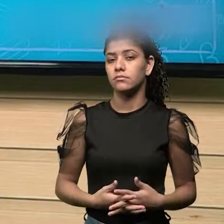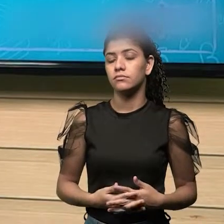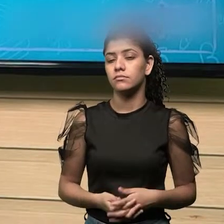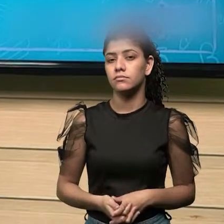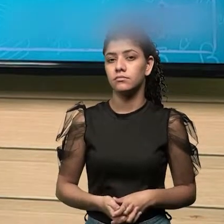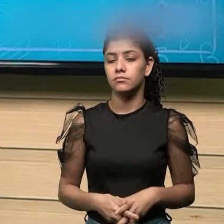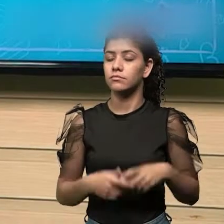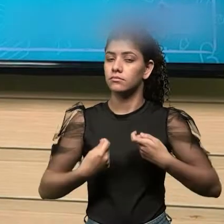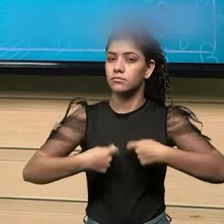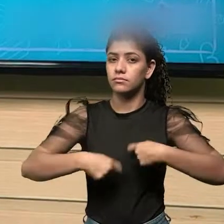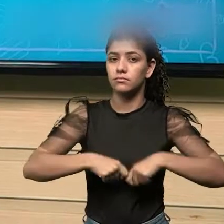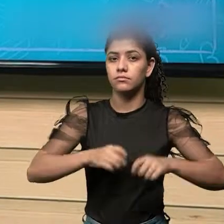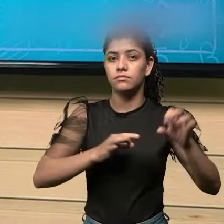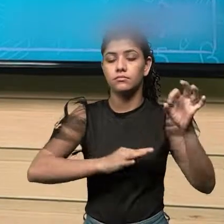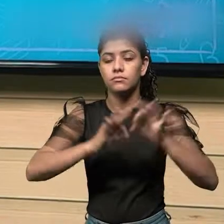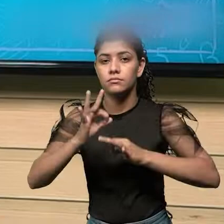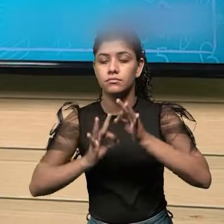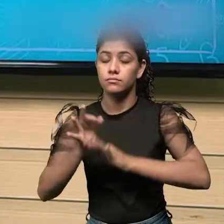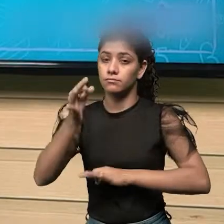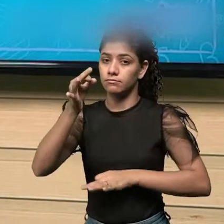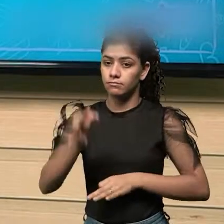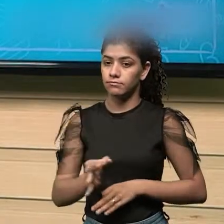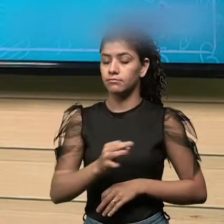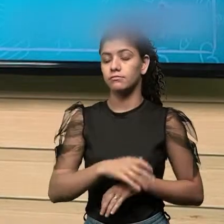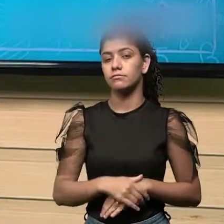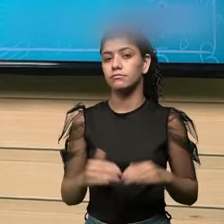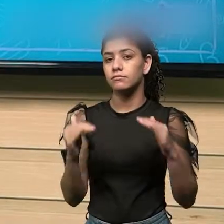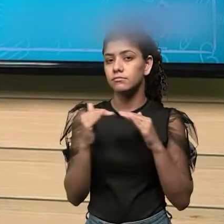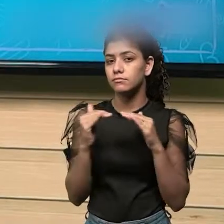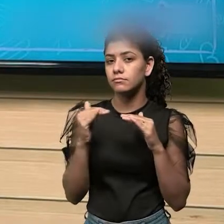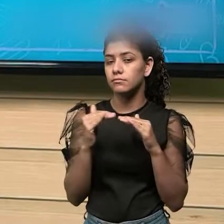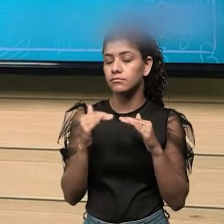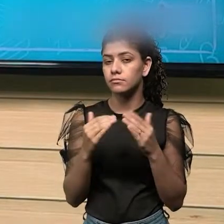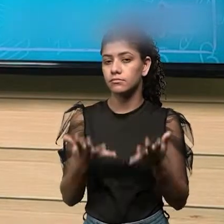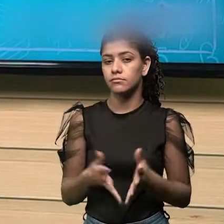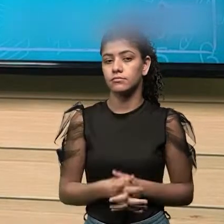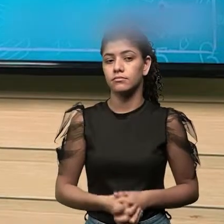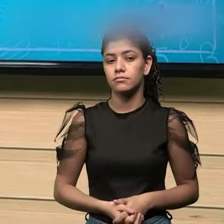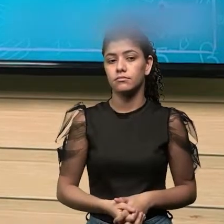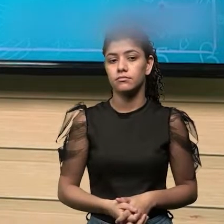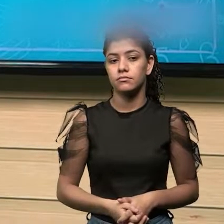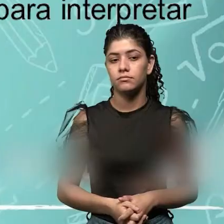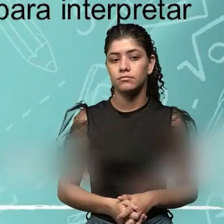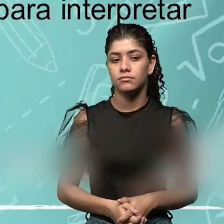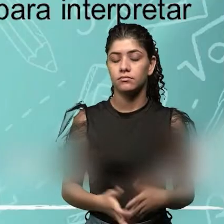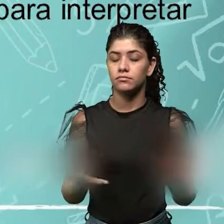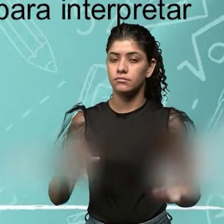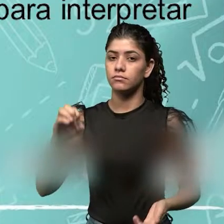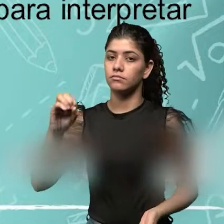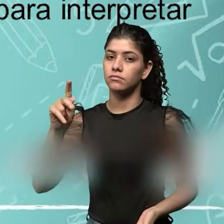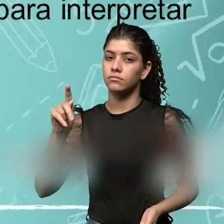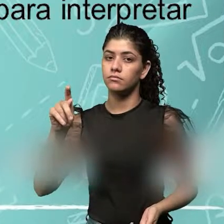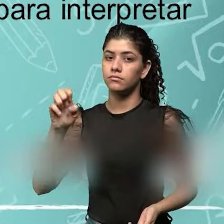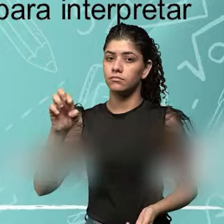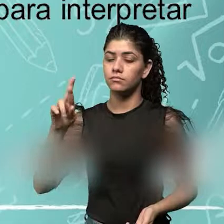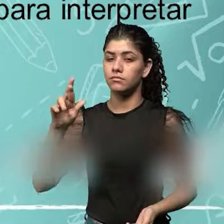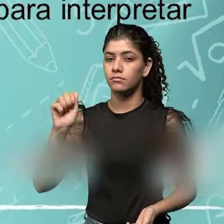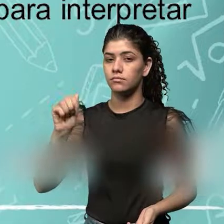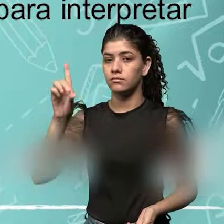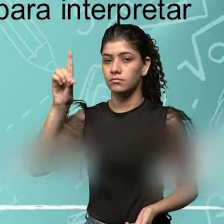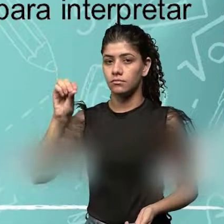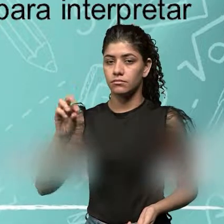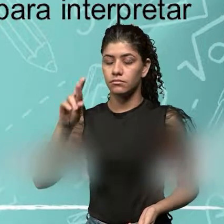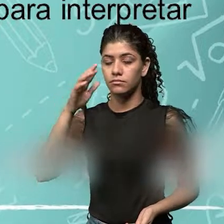instrumento de medição, ele tem que estar calibrado naquela unidade de medida que irá se tomar. O operador.